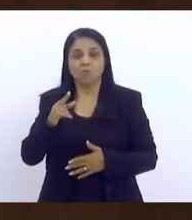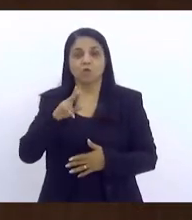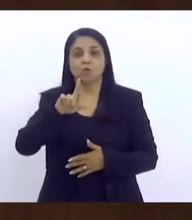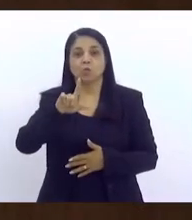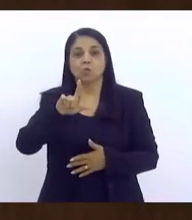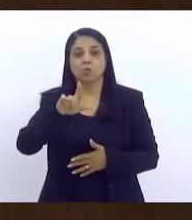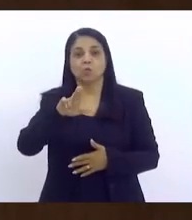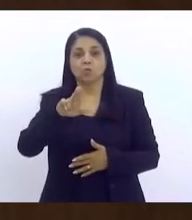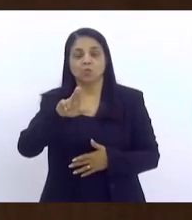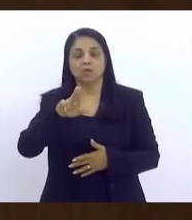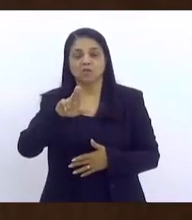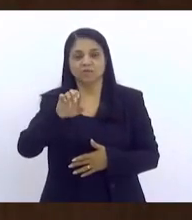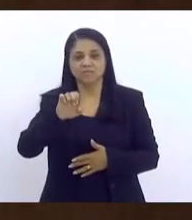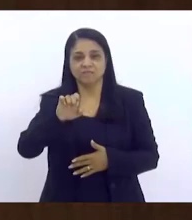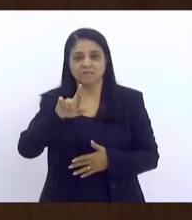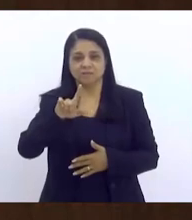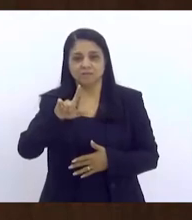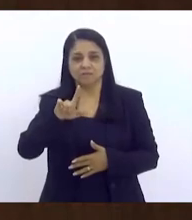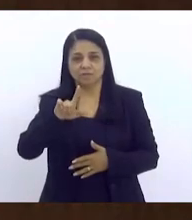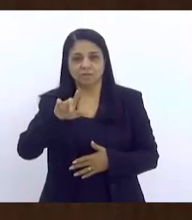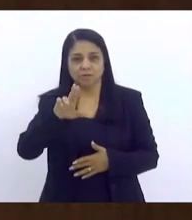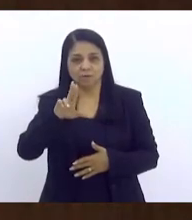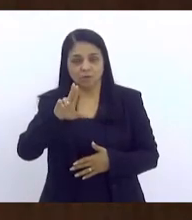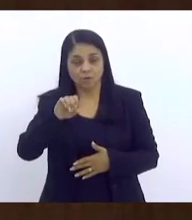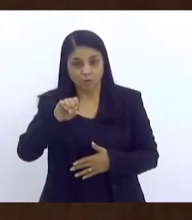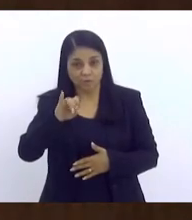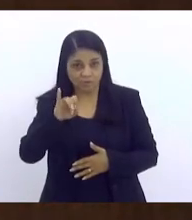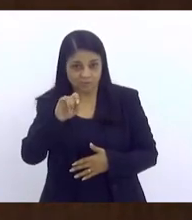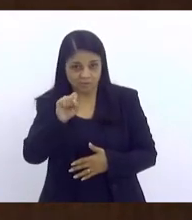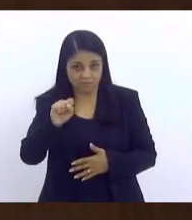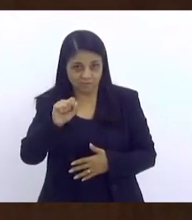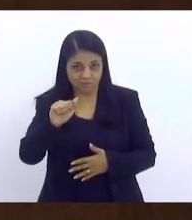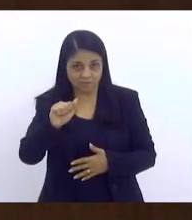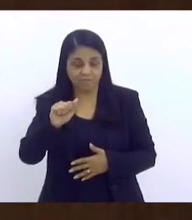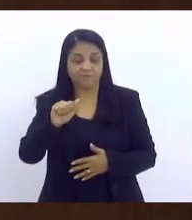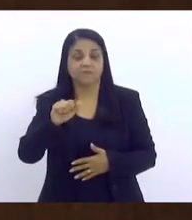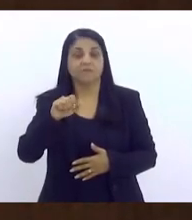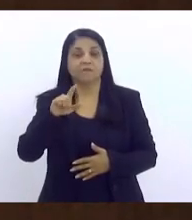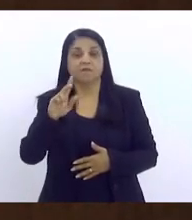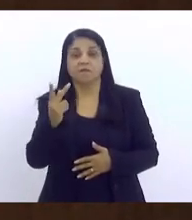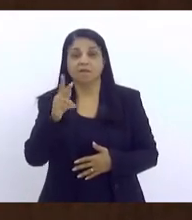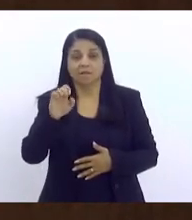coisinhas que eu fiz, anotações, que é, como ele falou, uma provocação.